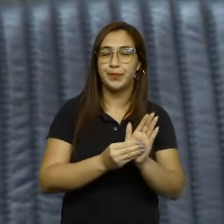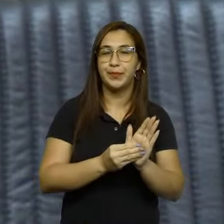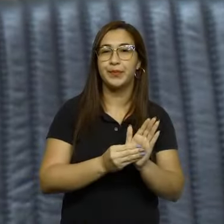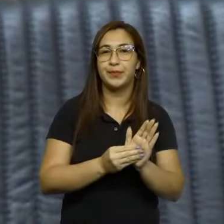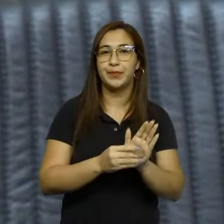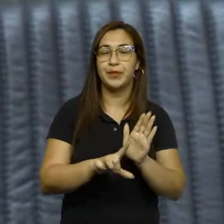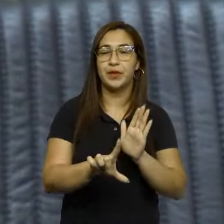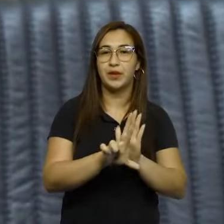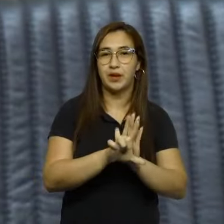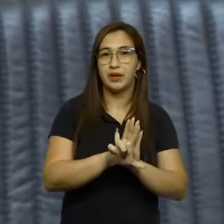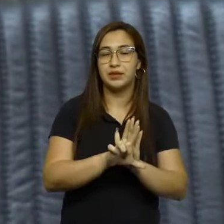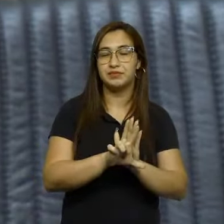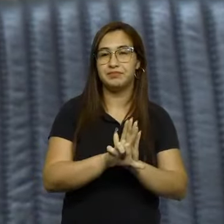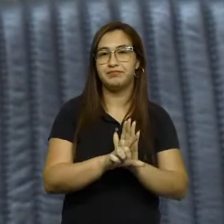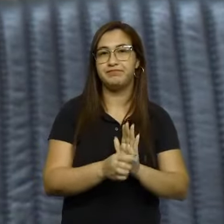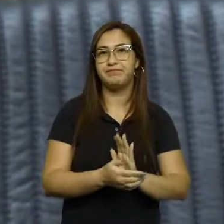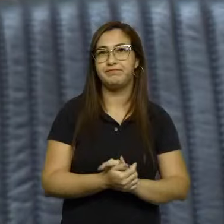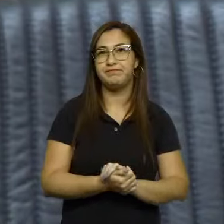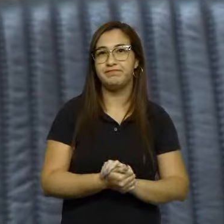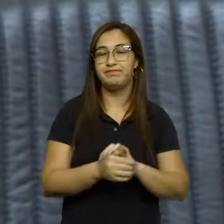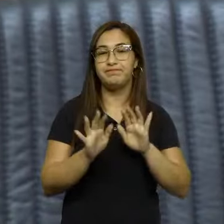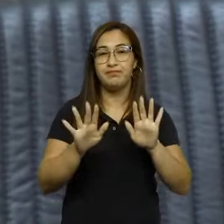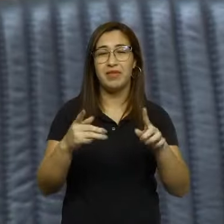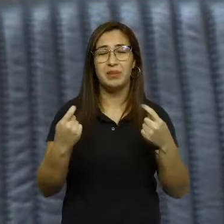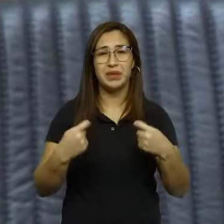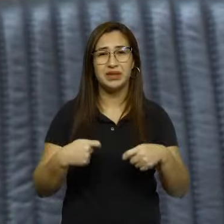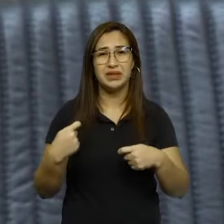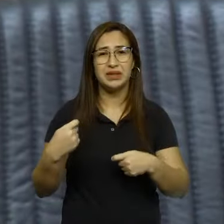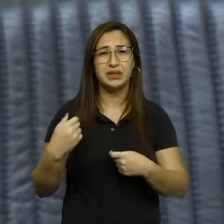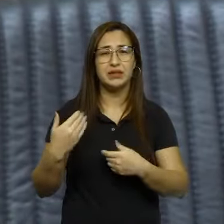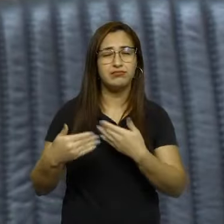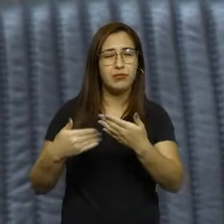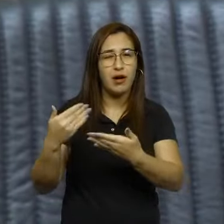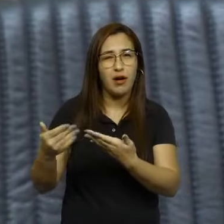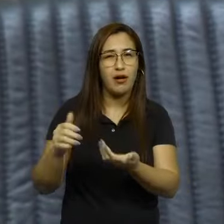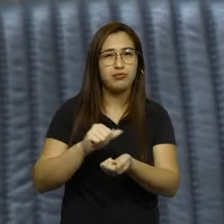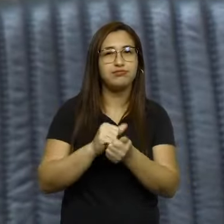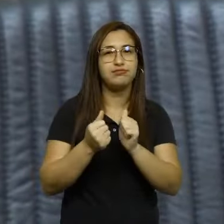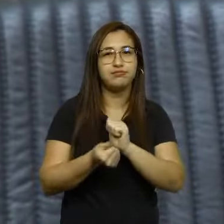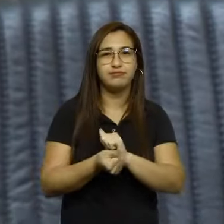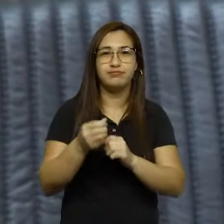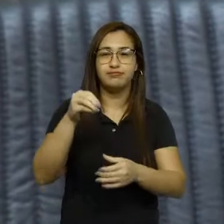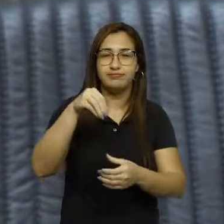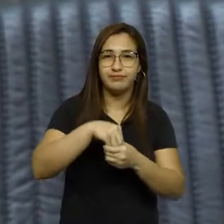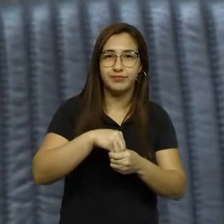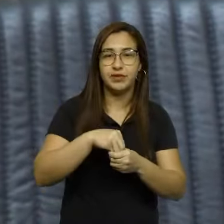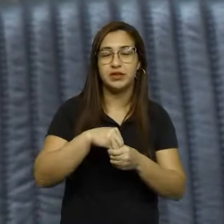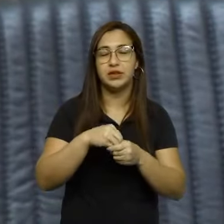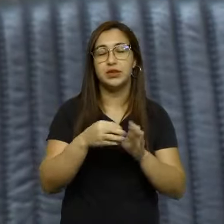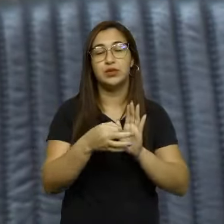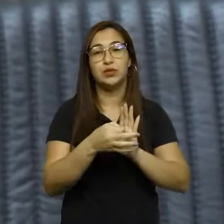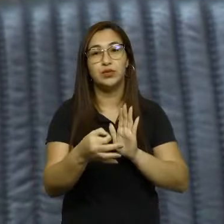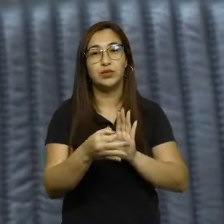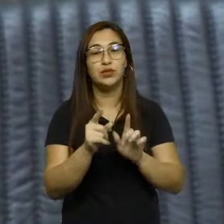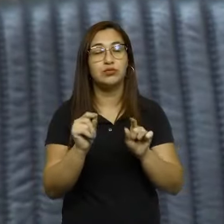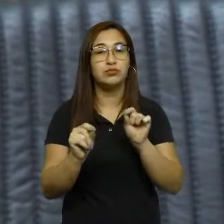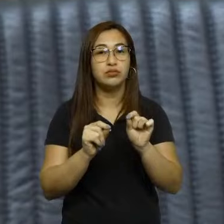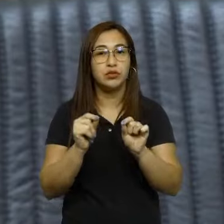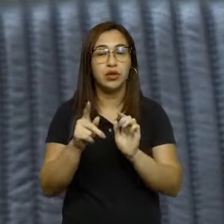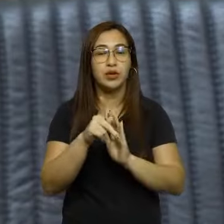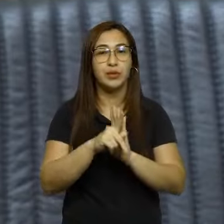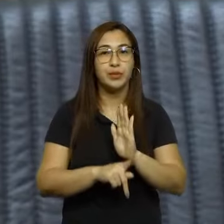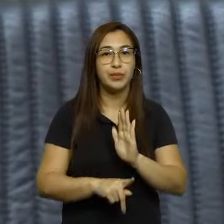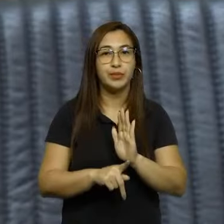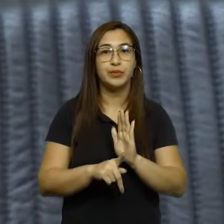lei, mas, como ela demanda tempo, trabalho e adequações internas, está sugerindo aqui que o projeto